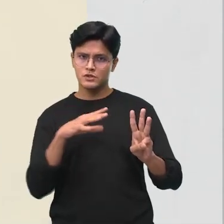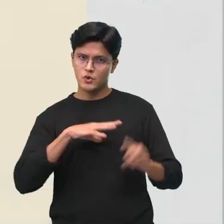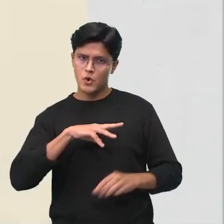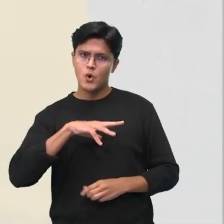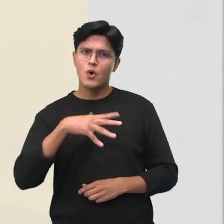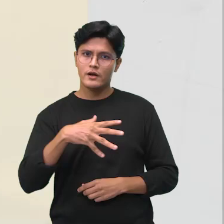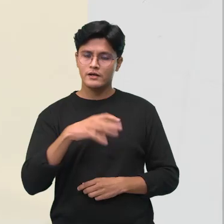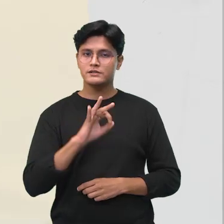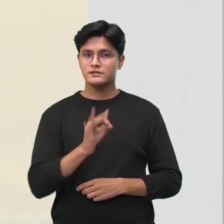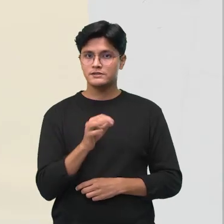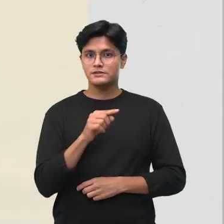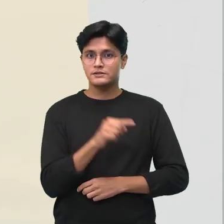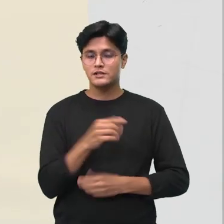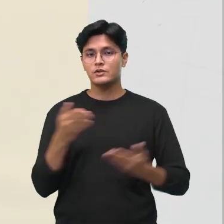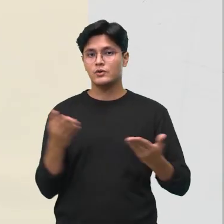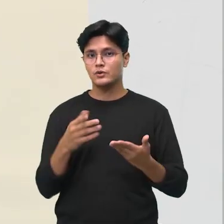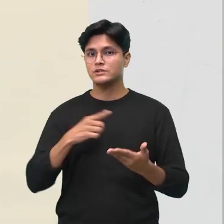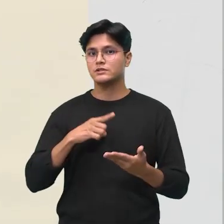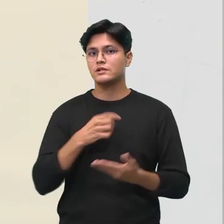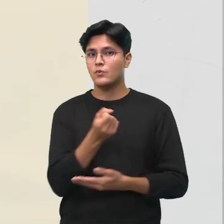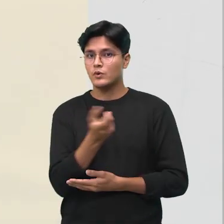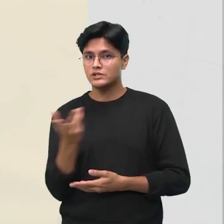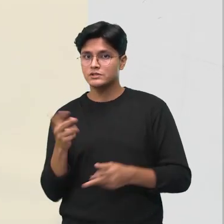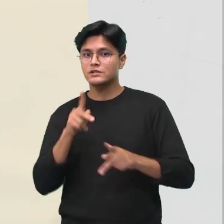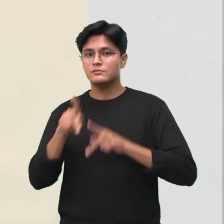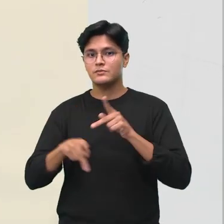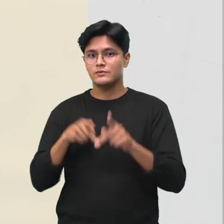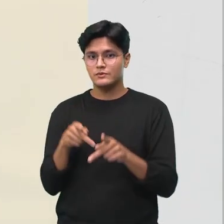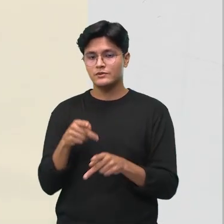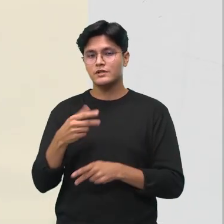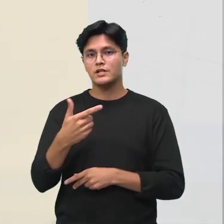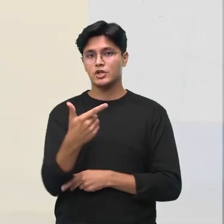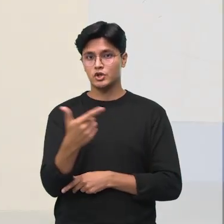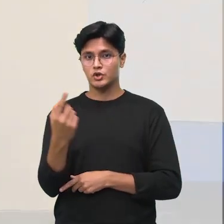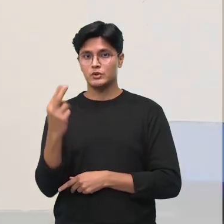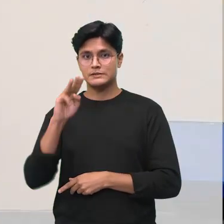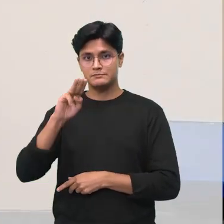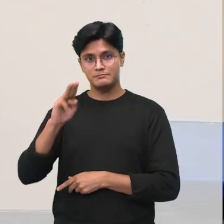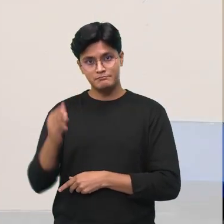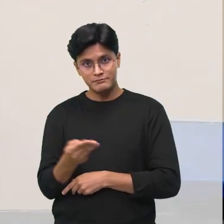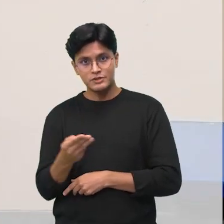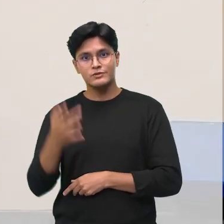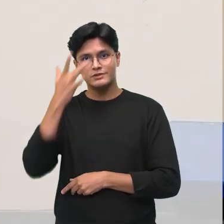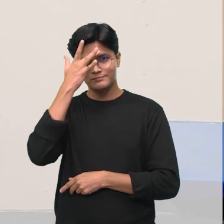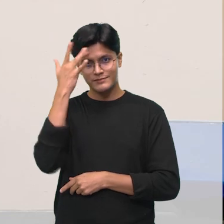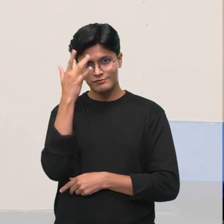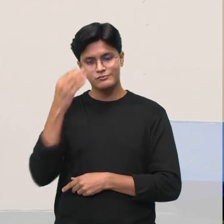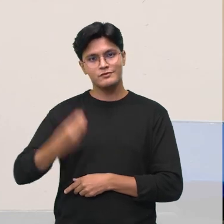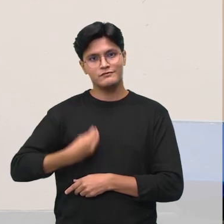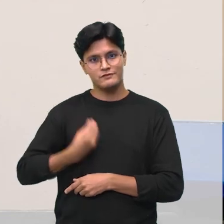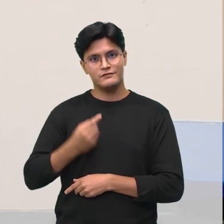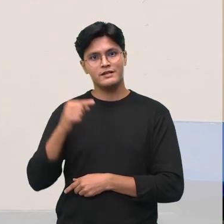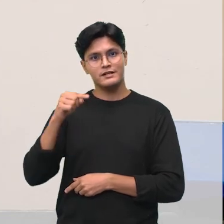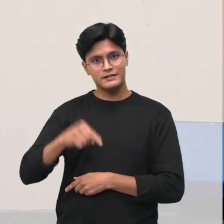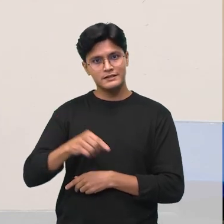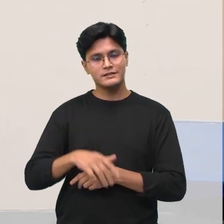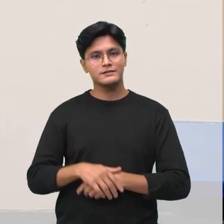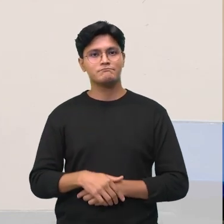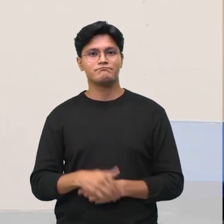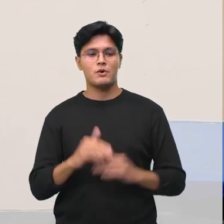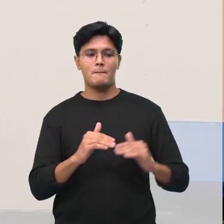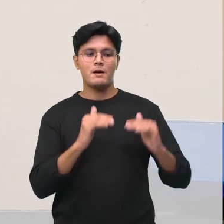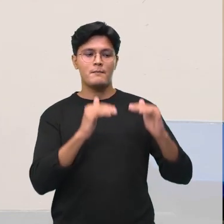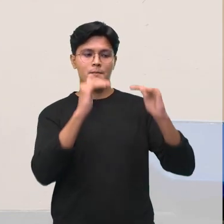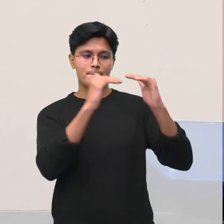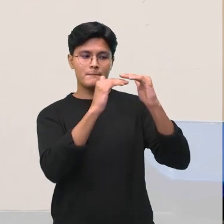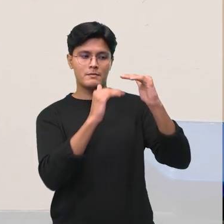Manaus tem cerca de 12.063.689 habitantes. Ocupa a sétima posição entre as cidades